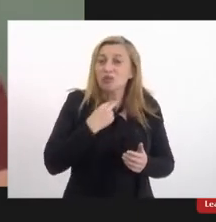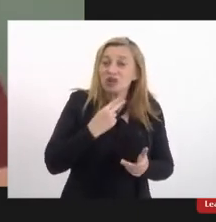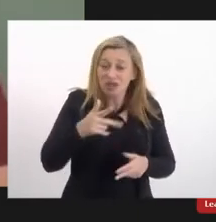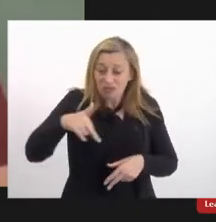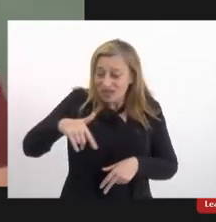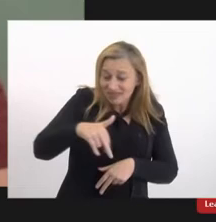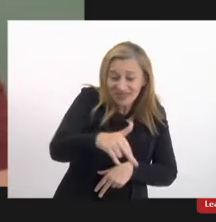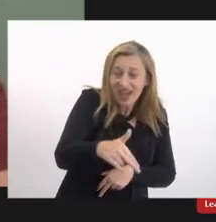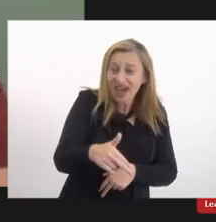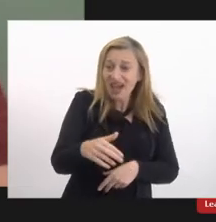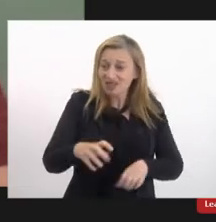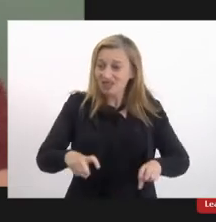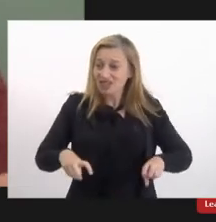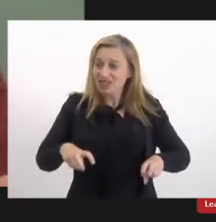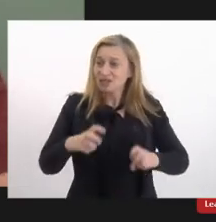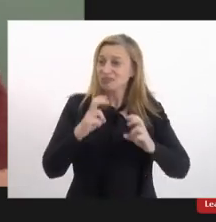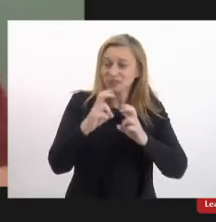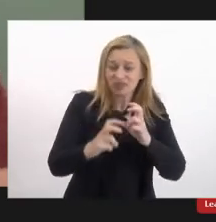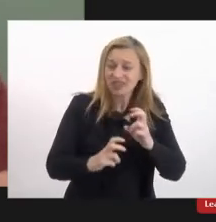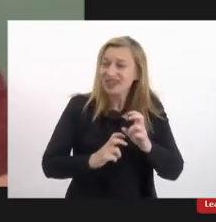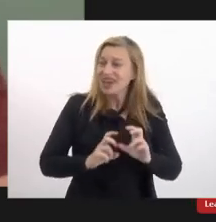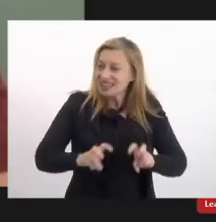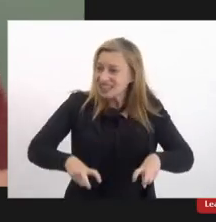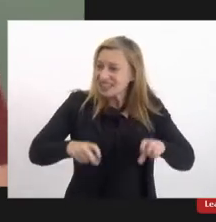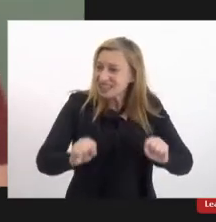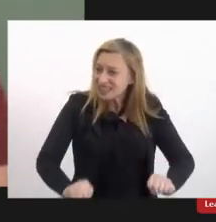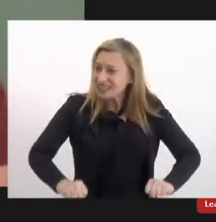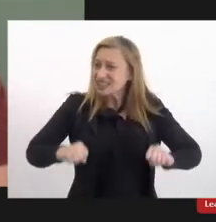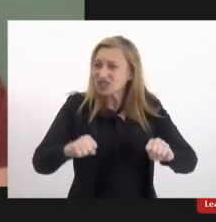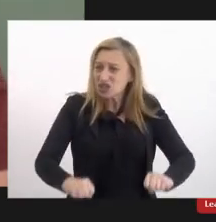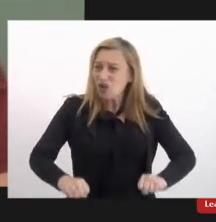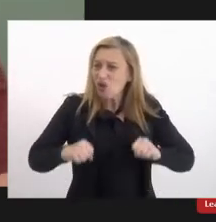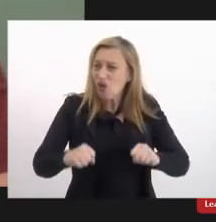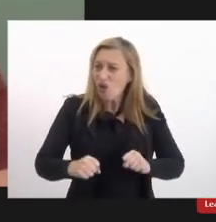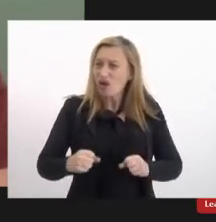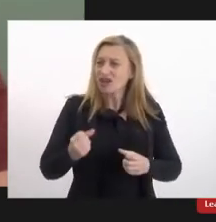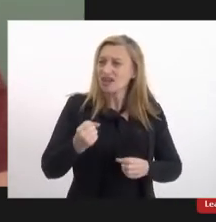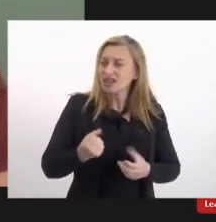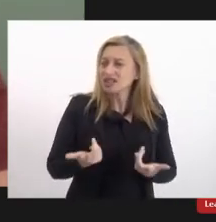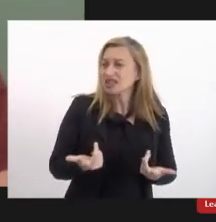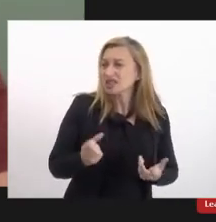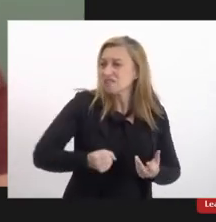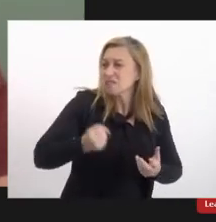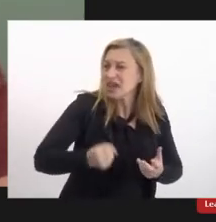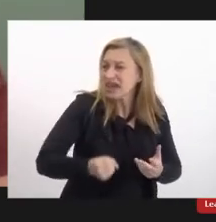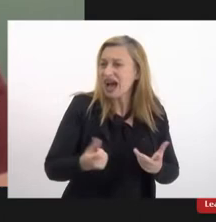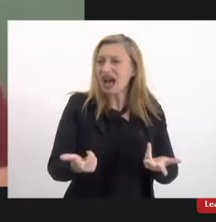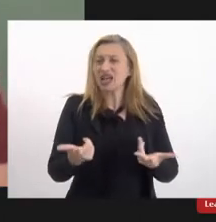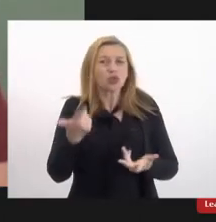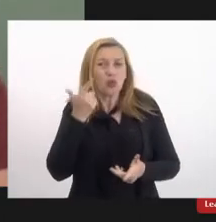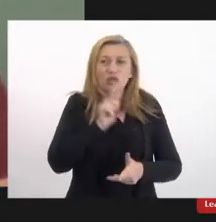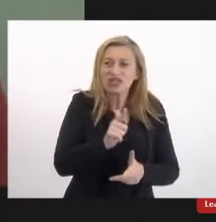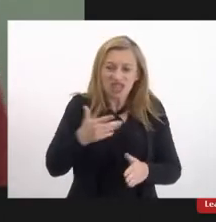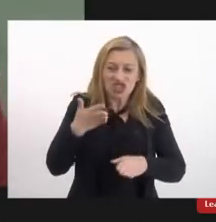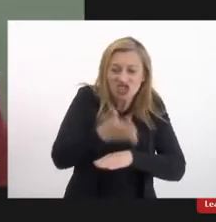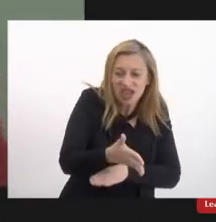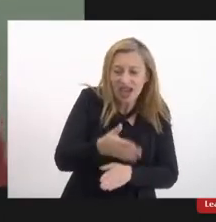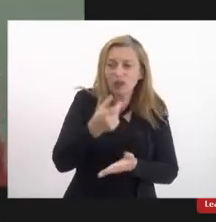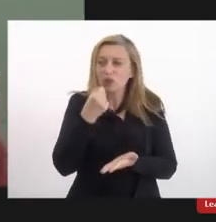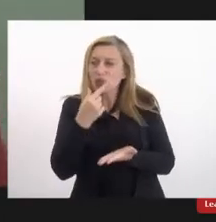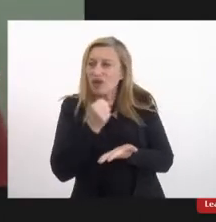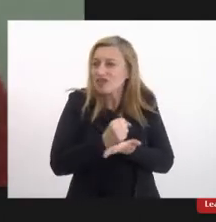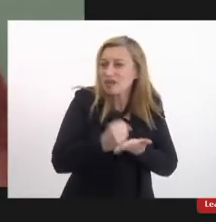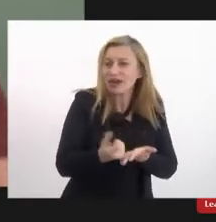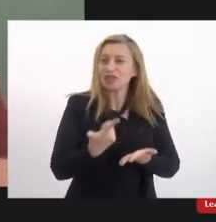ruelas cadeiras de rodas muletas bengalas a gente não consegue chegar numa farmácia a gente não tem